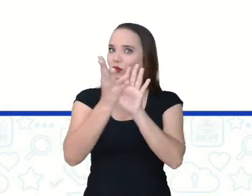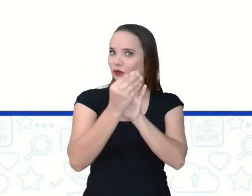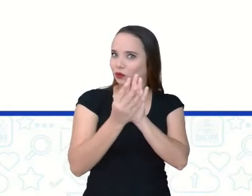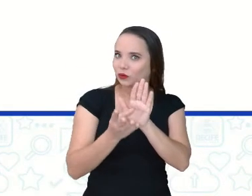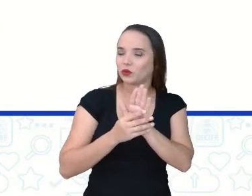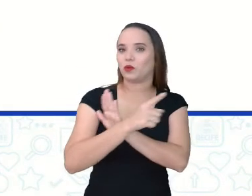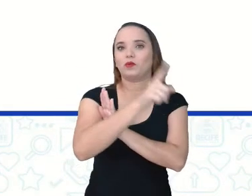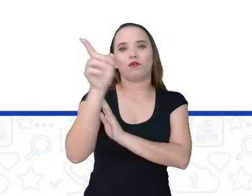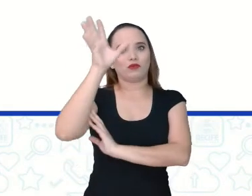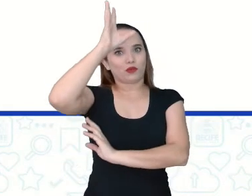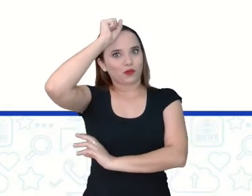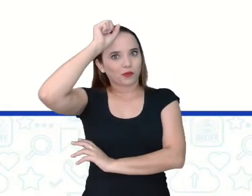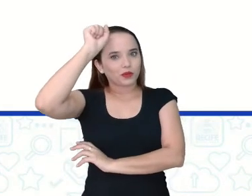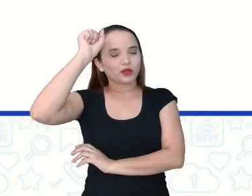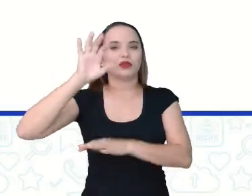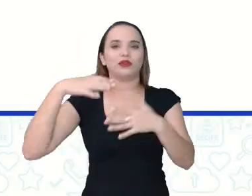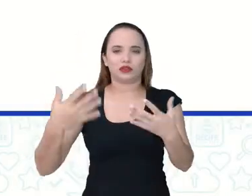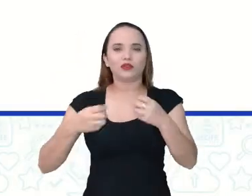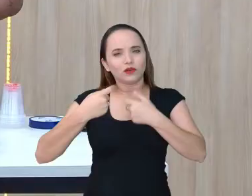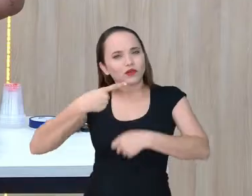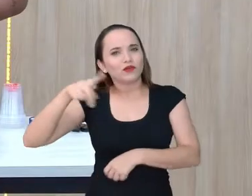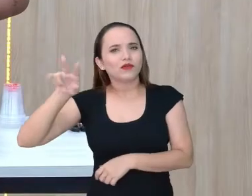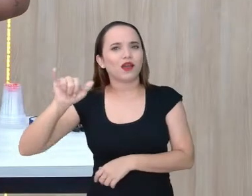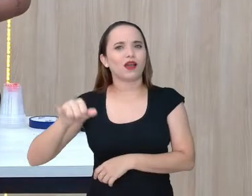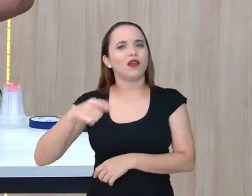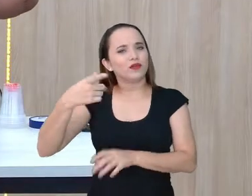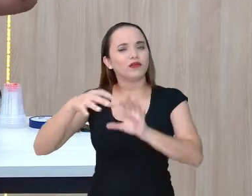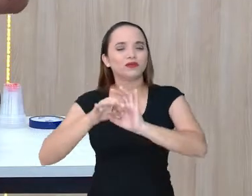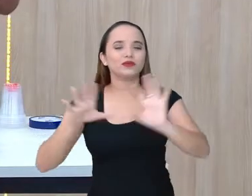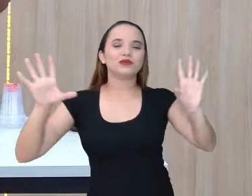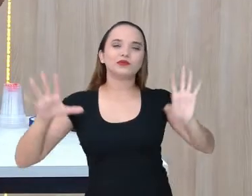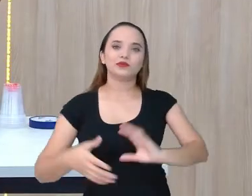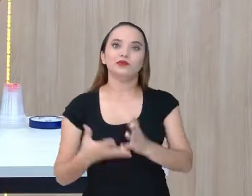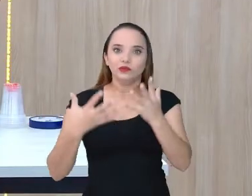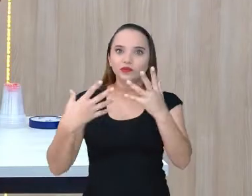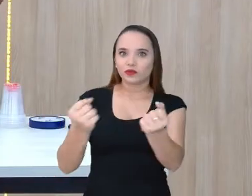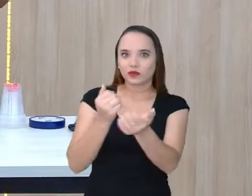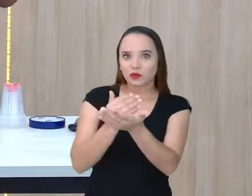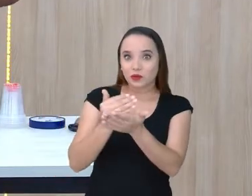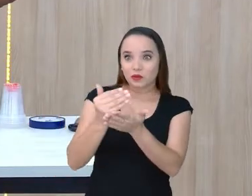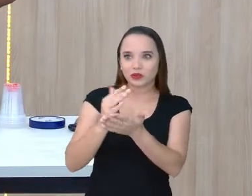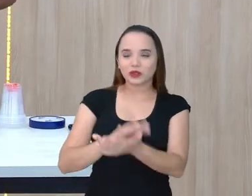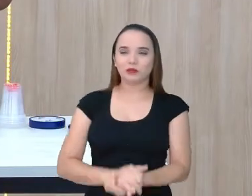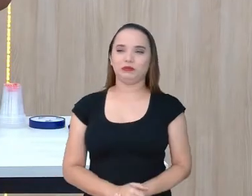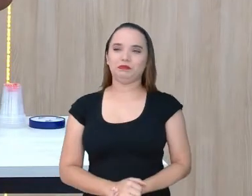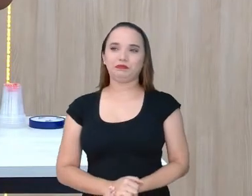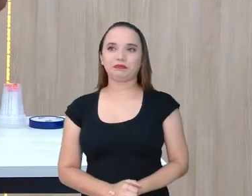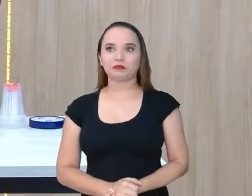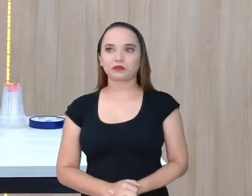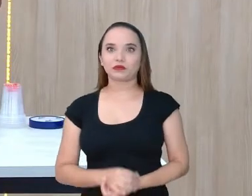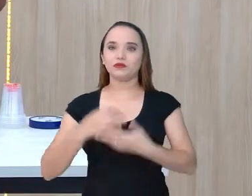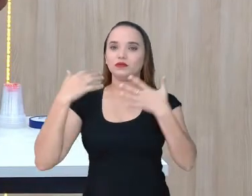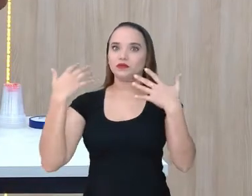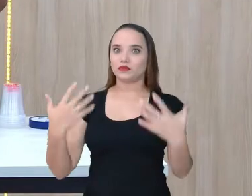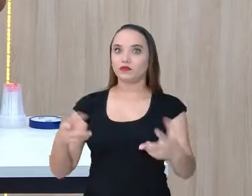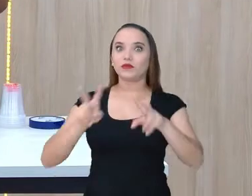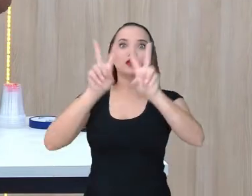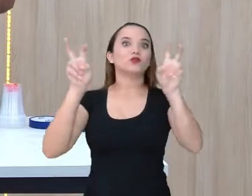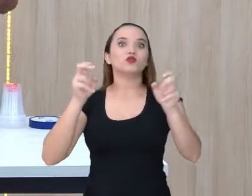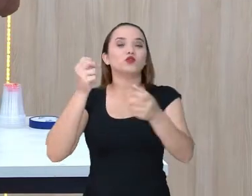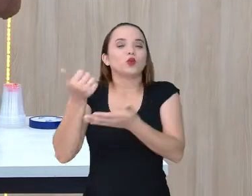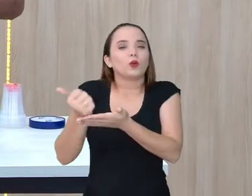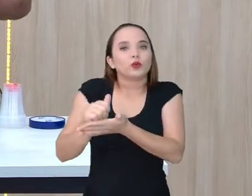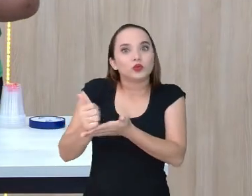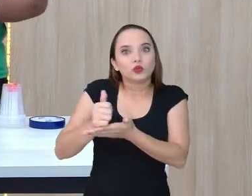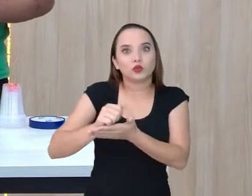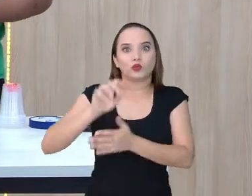para vocês aprenderem. Então se joguem, fique à vontade. E vamos embora, né? Falando aí sobre o jogo da velha, o que é